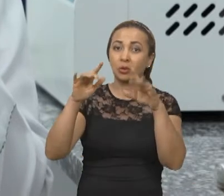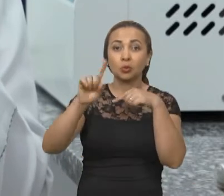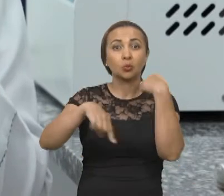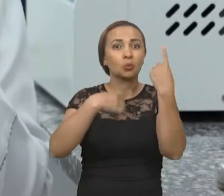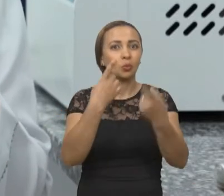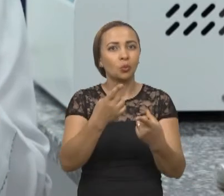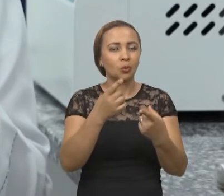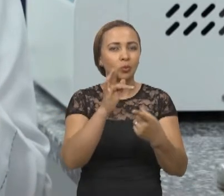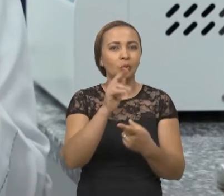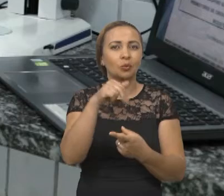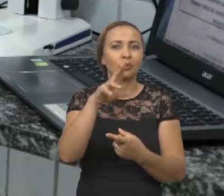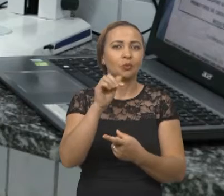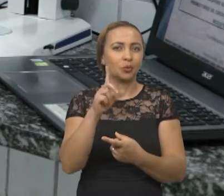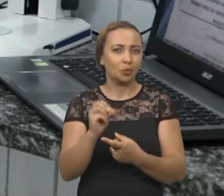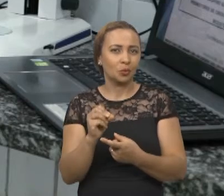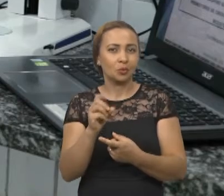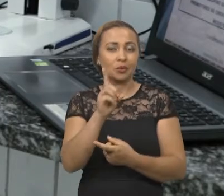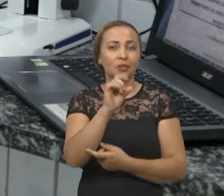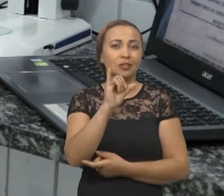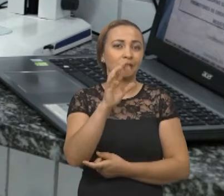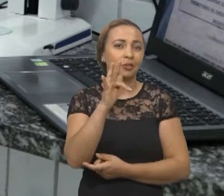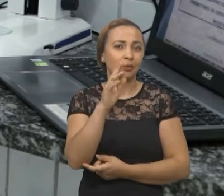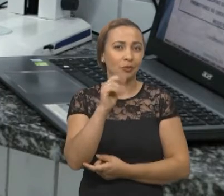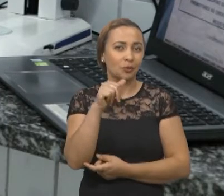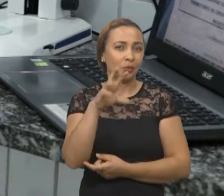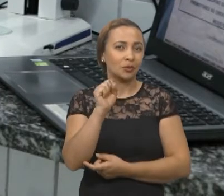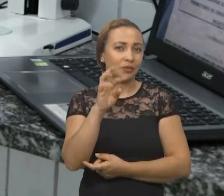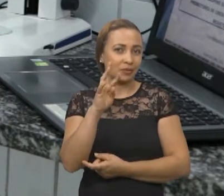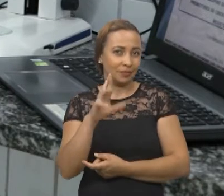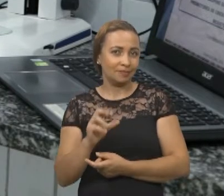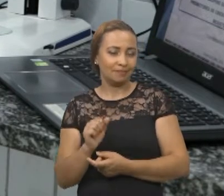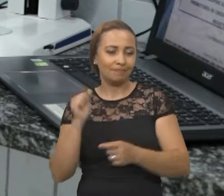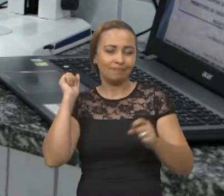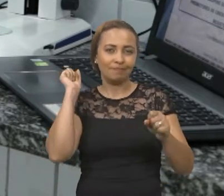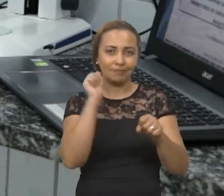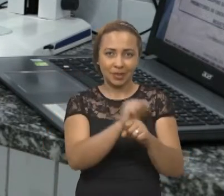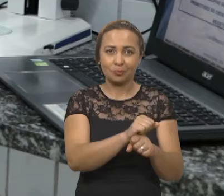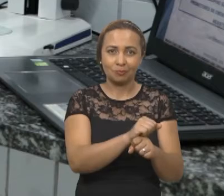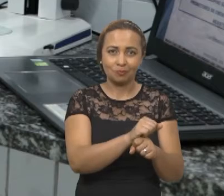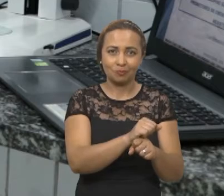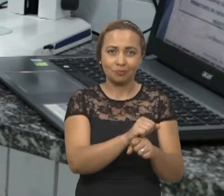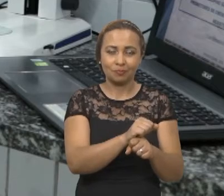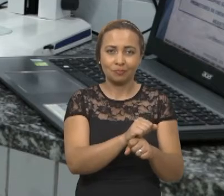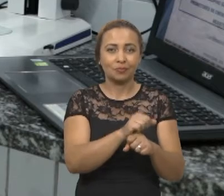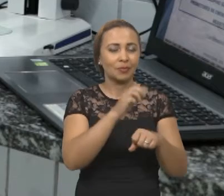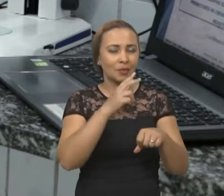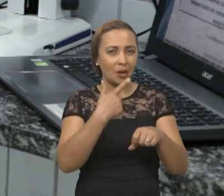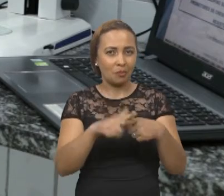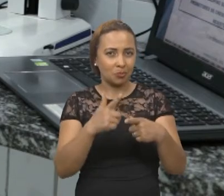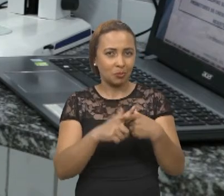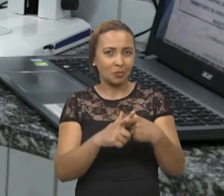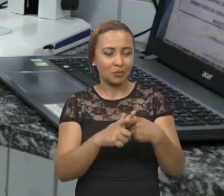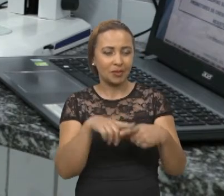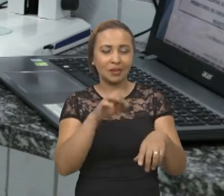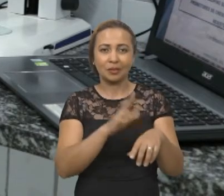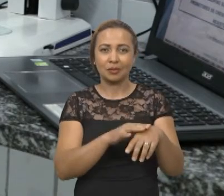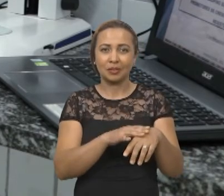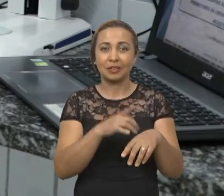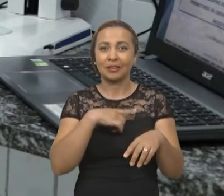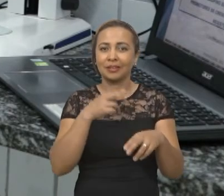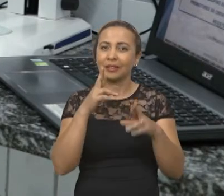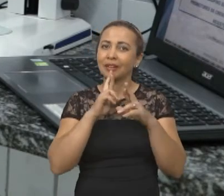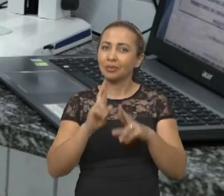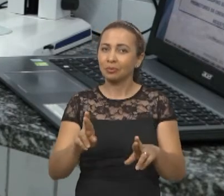fungo chamado de fusário o que a gente diz que inibiu impediu o crescimento desse fungo com esses resultados